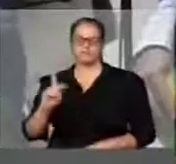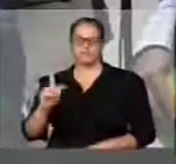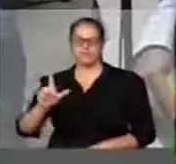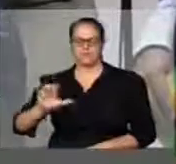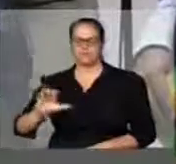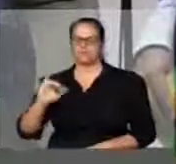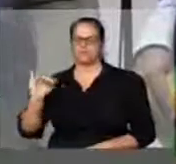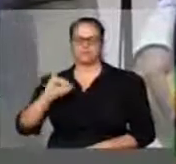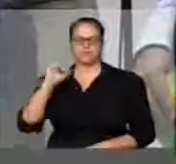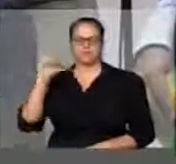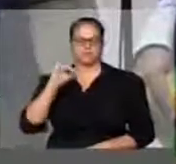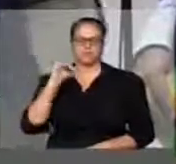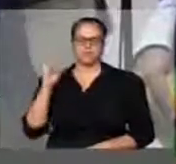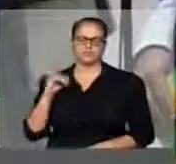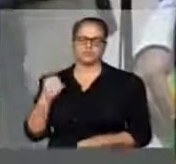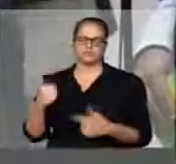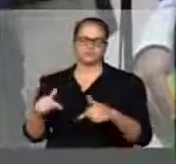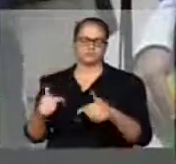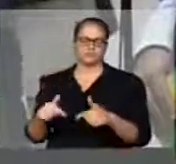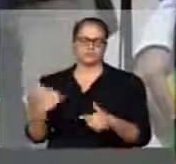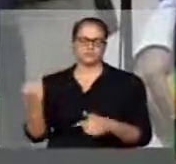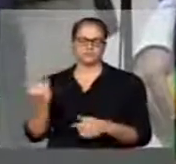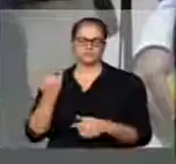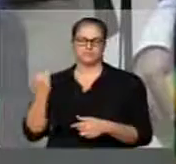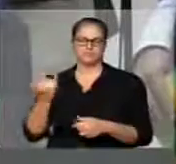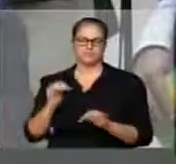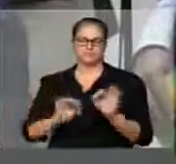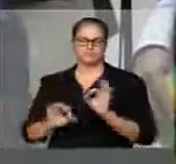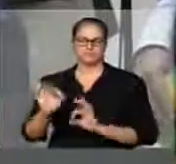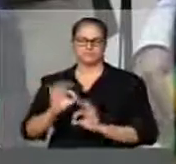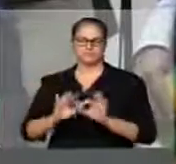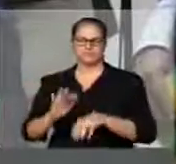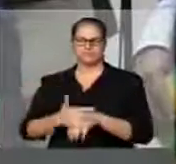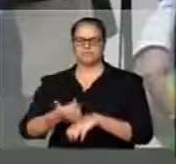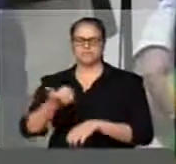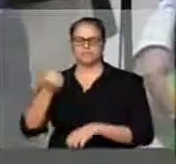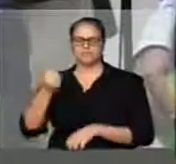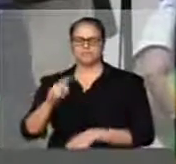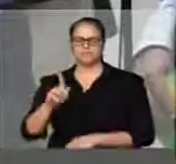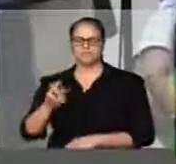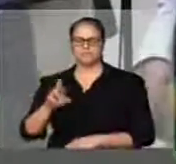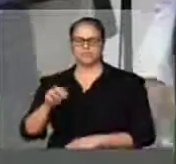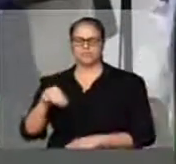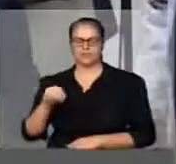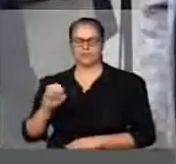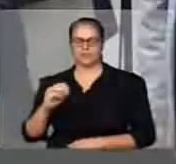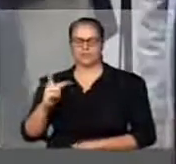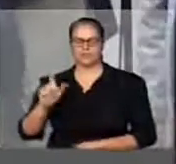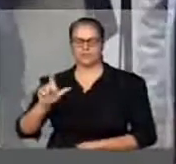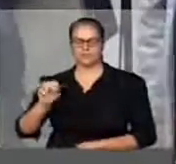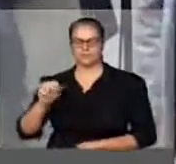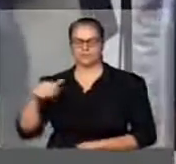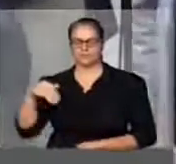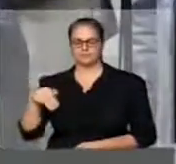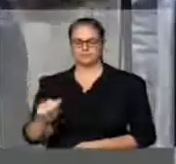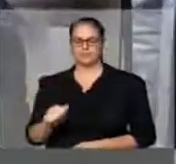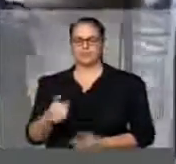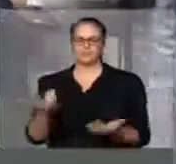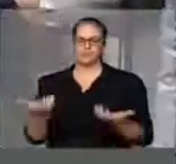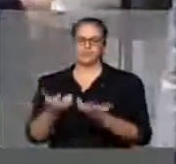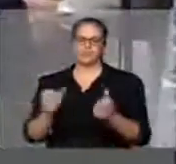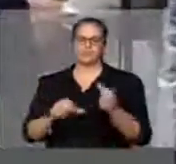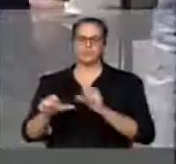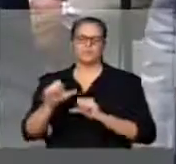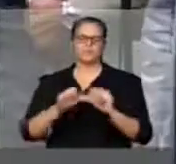técnico da maior qualidade, tem o maior germoplasma de cacau do mundo e nós queremos uma reforma da CEPLAC, uma modificação, uma